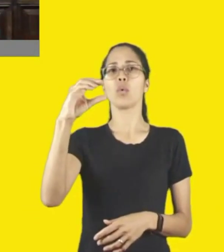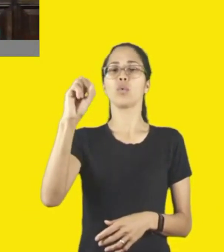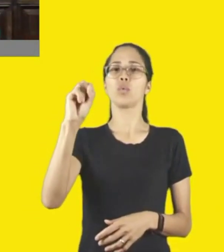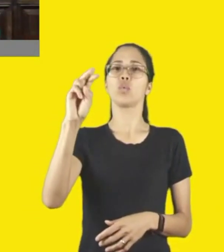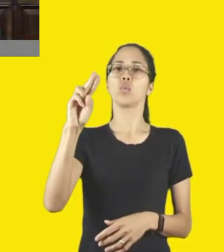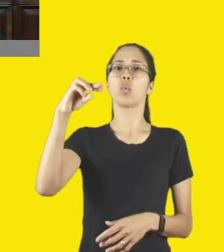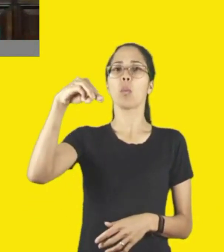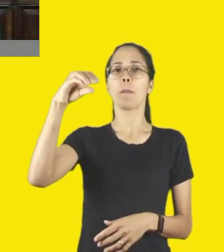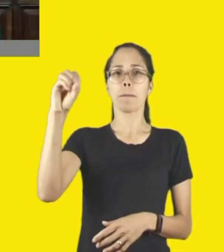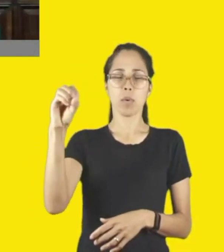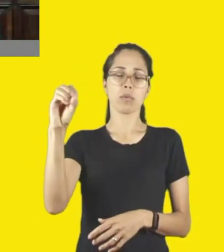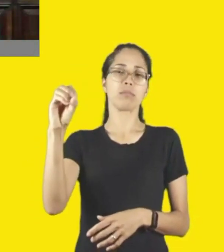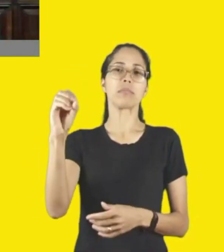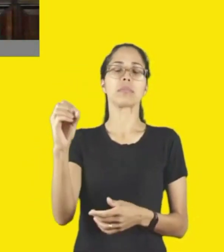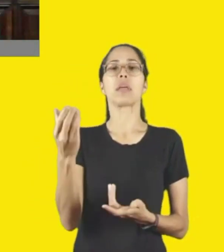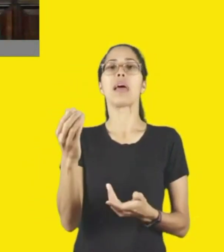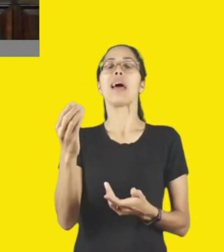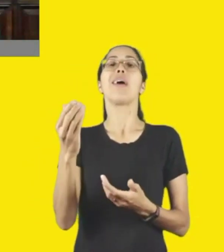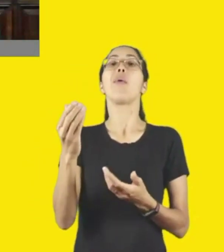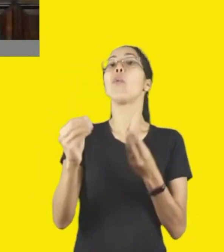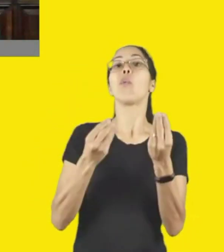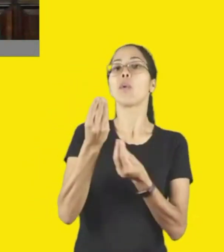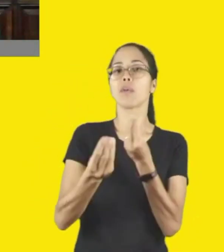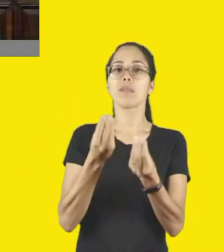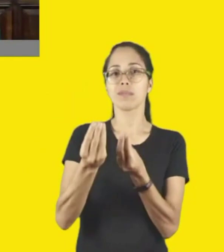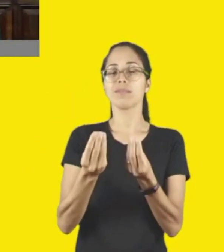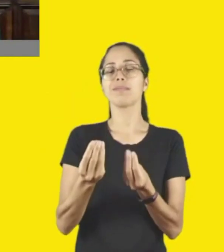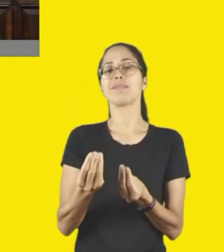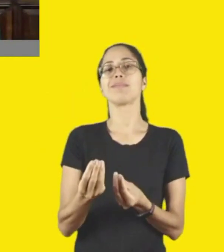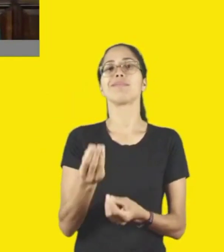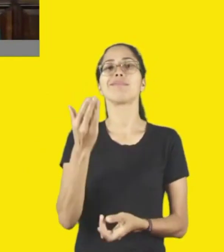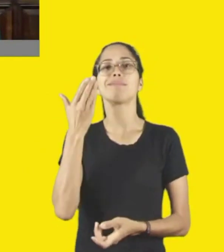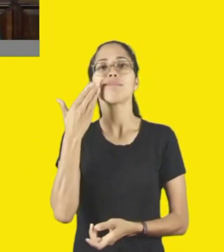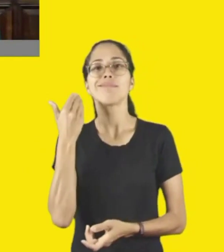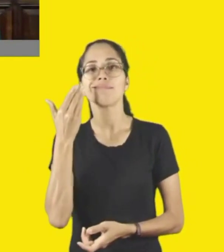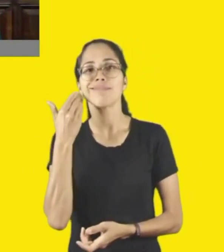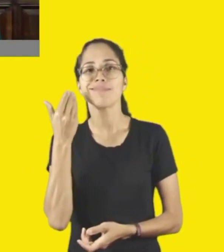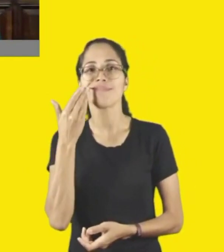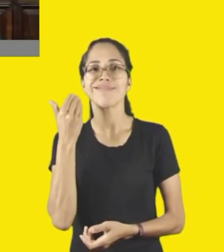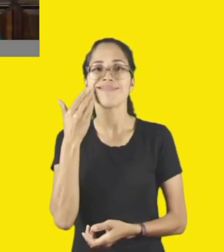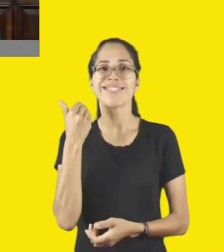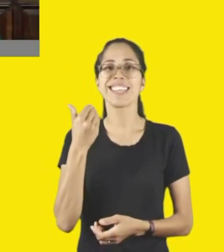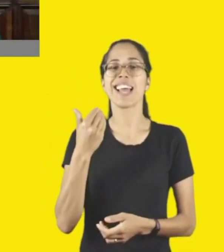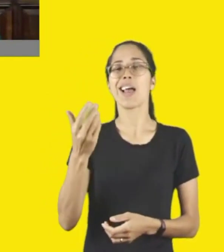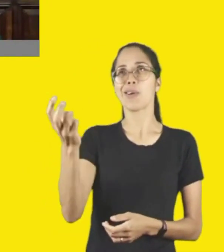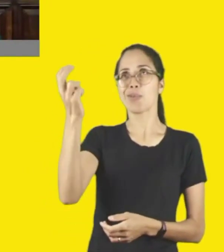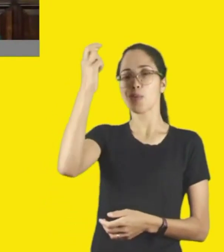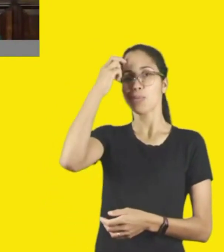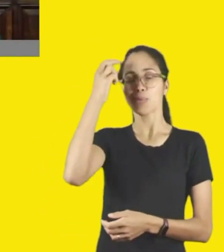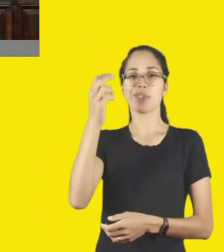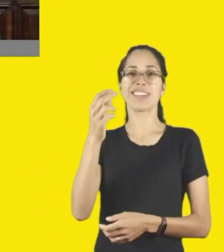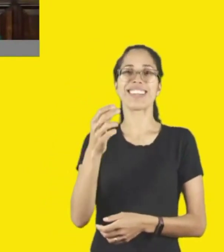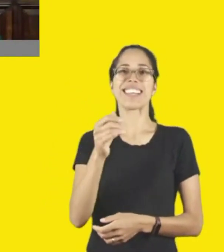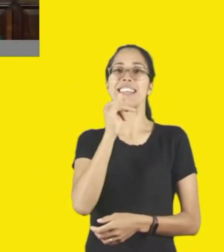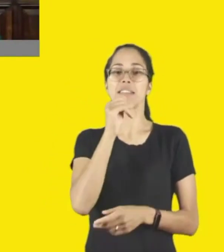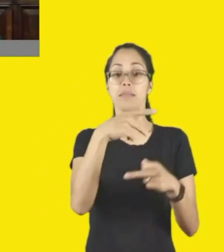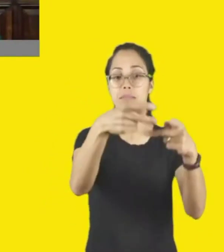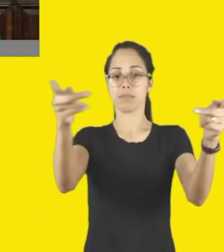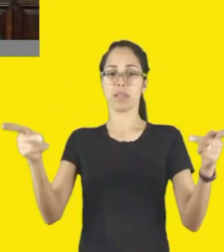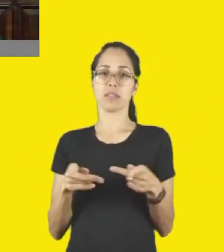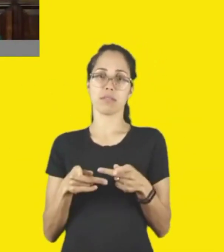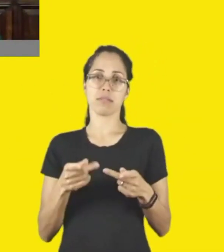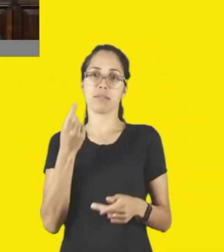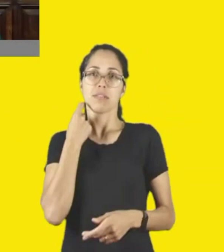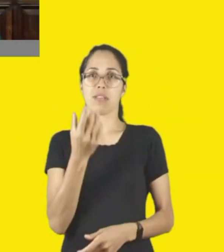de consumir, de usufruir, da gente ter a cultura dentro aí, que nem come pizza, toda sexta come